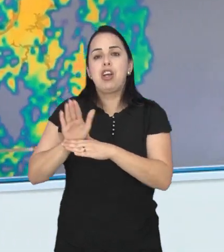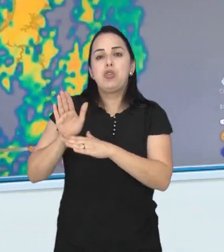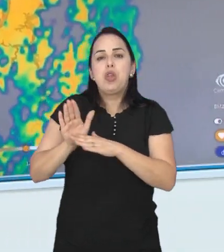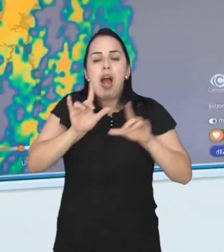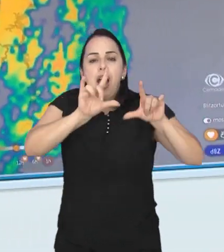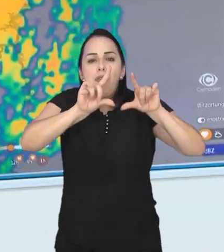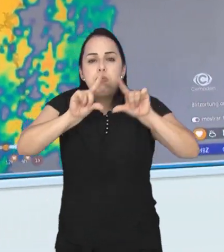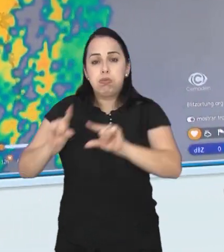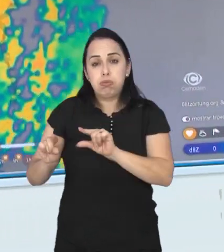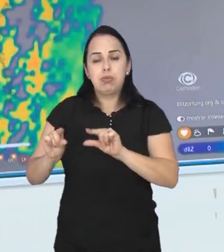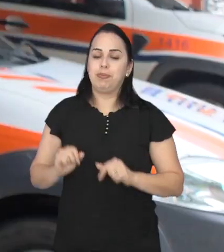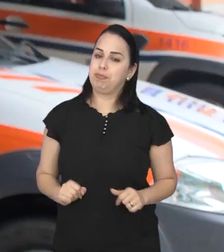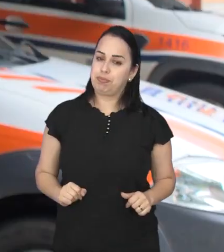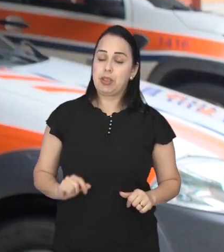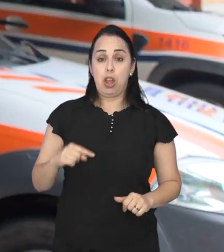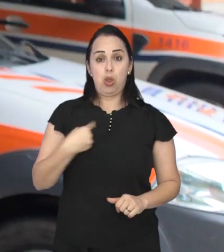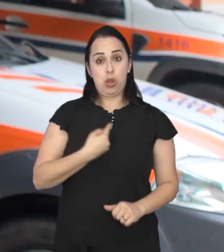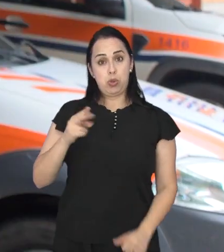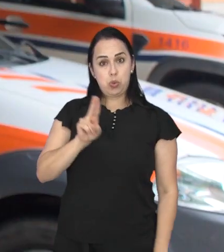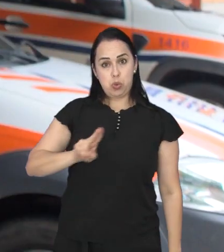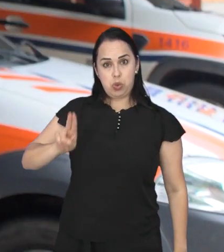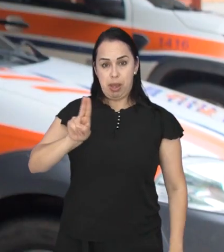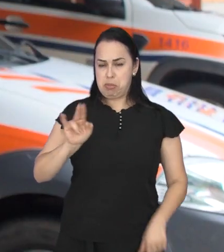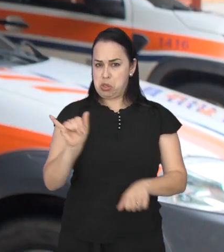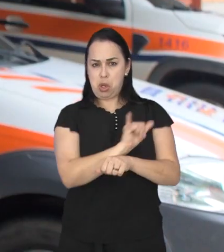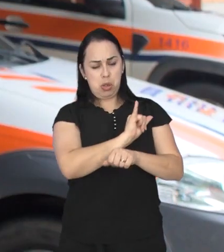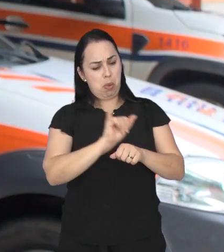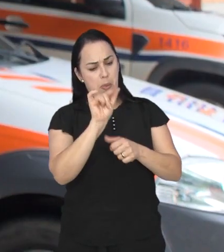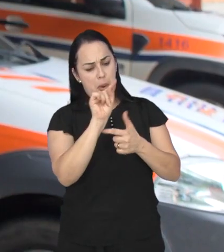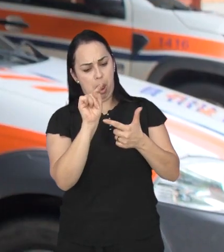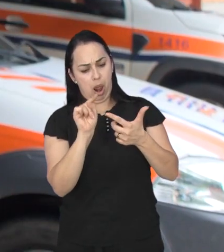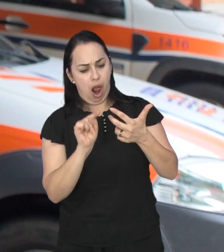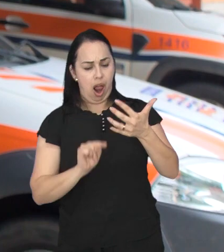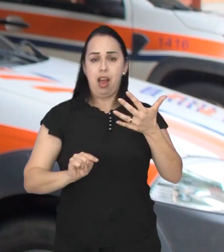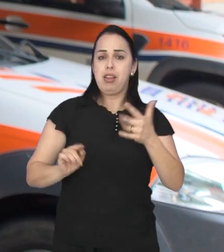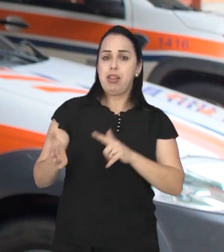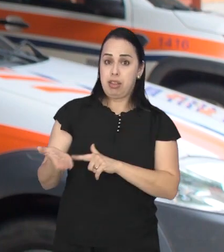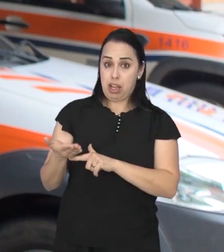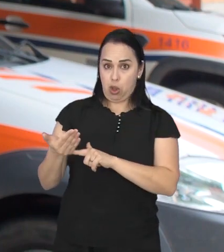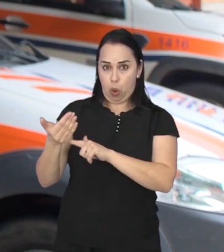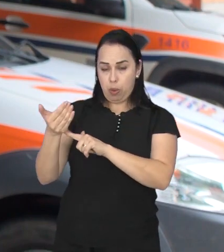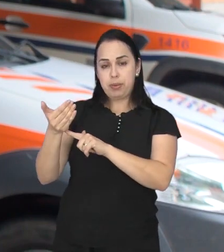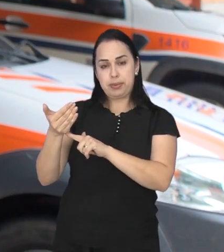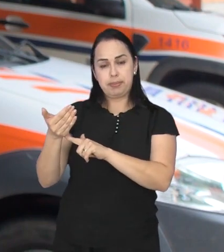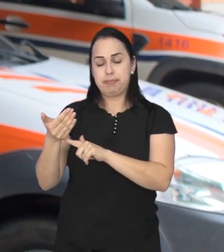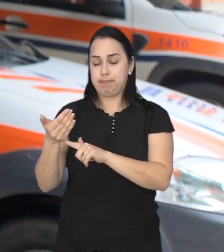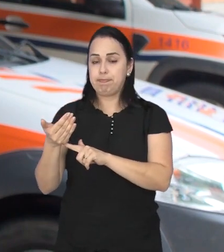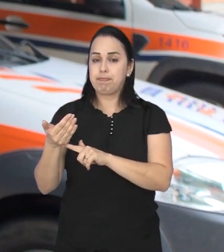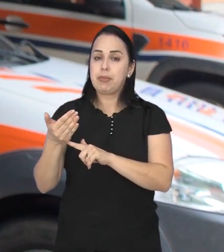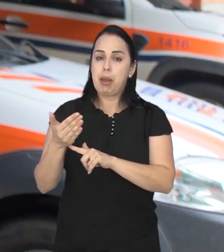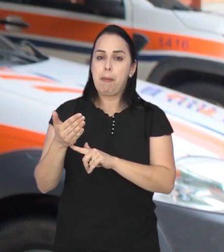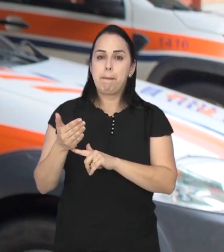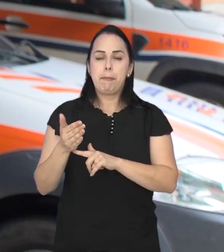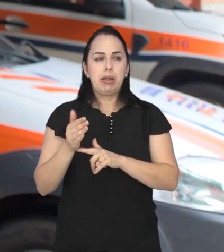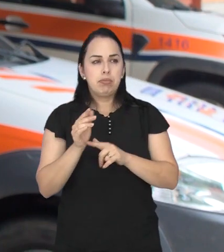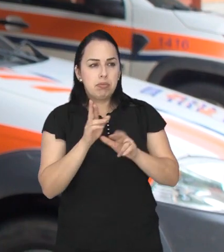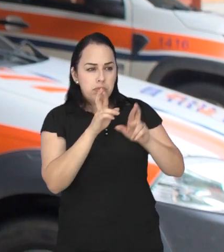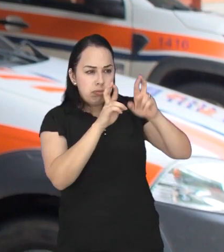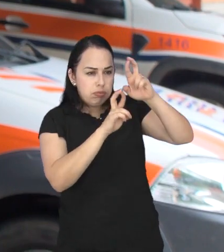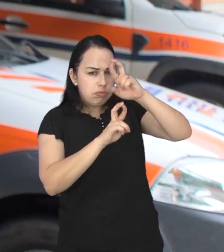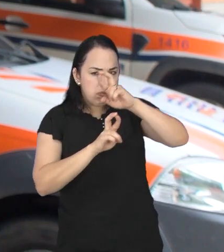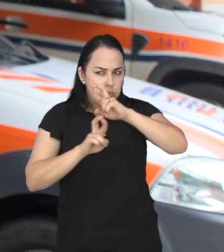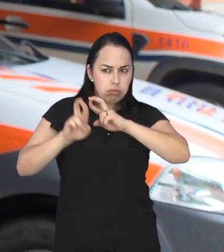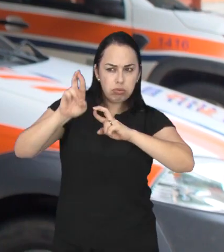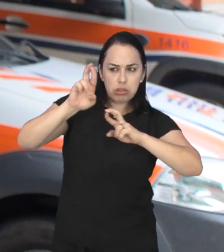diminuir os desastres. Nós utilizamos de todas as ferramentas tecnológicas hoje para